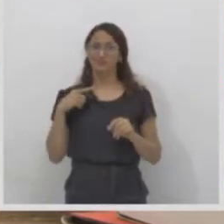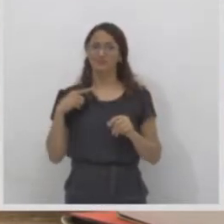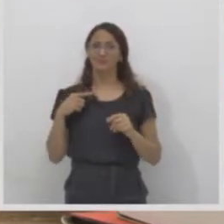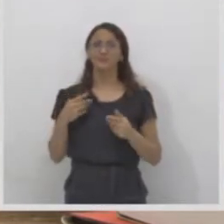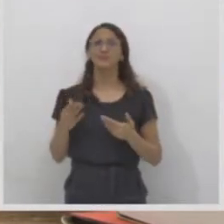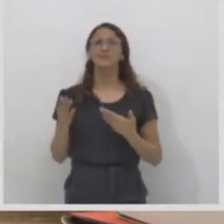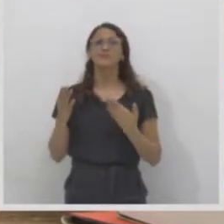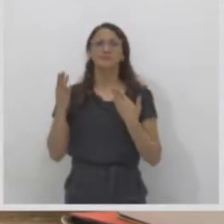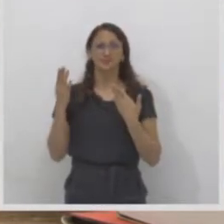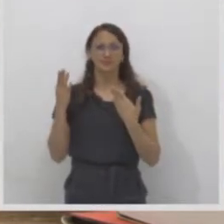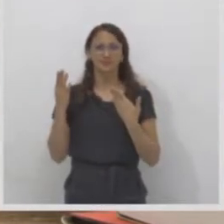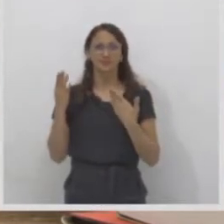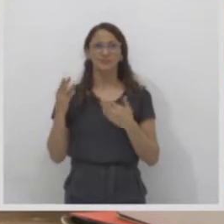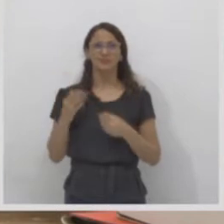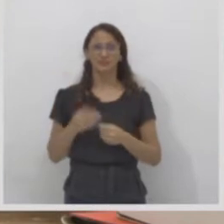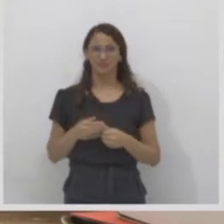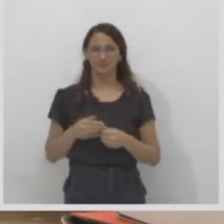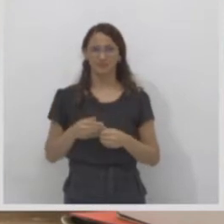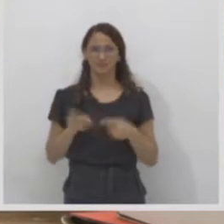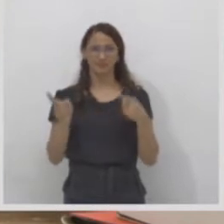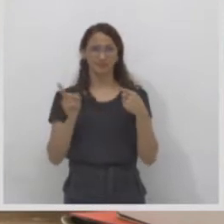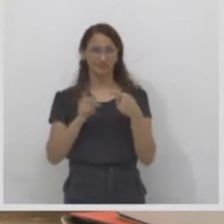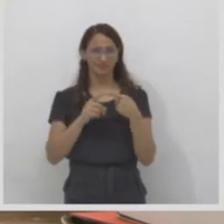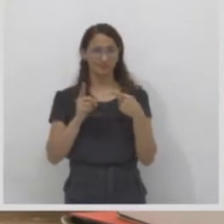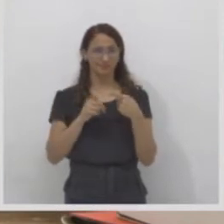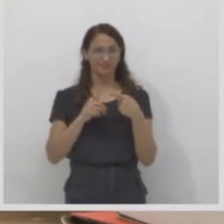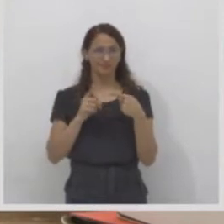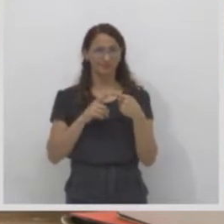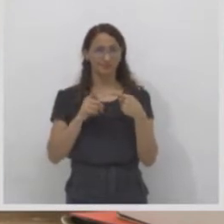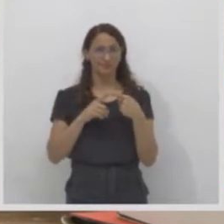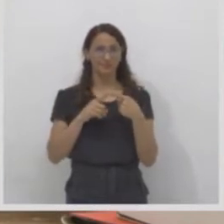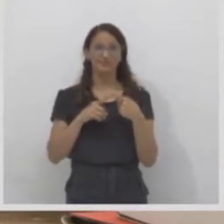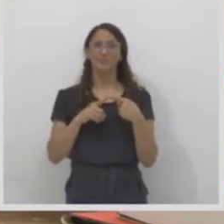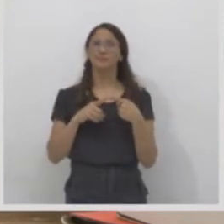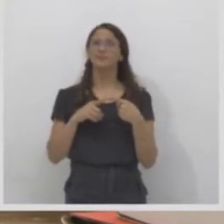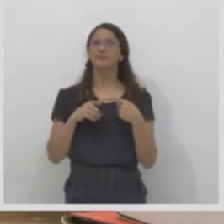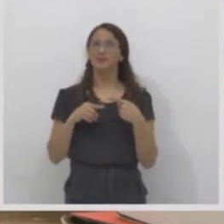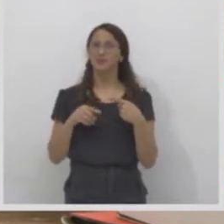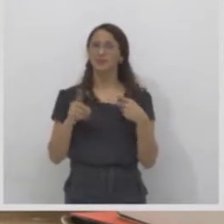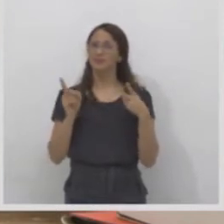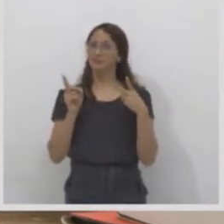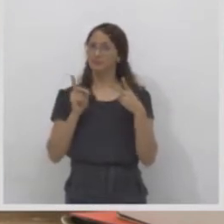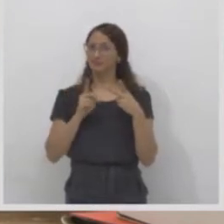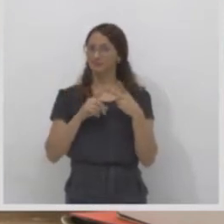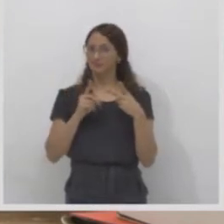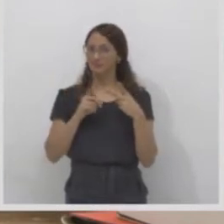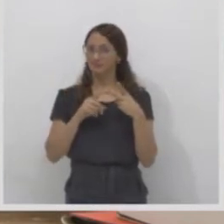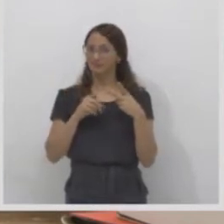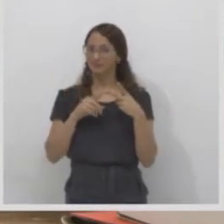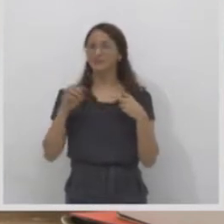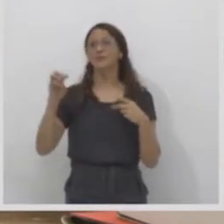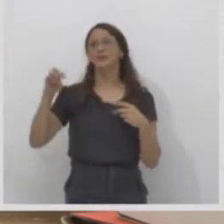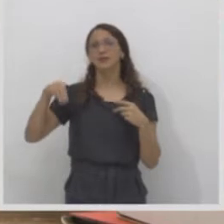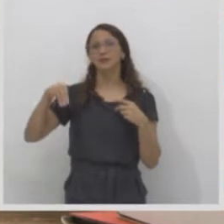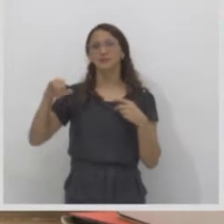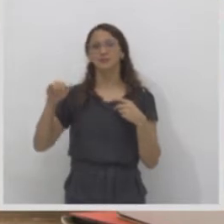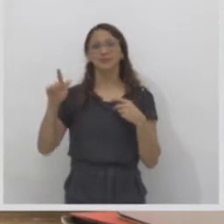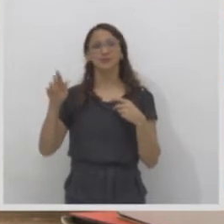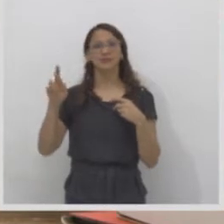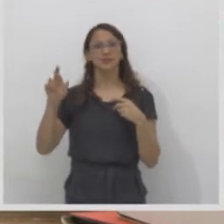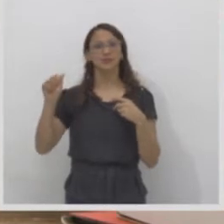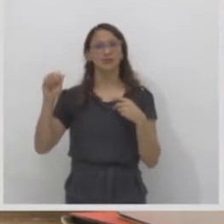posso chamar de fluxos populacionais, eu posso chamar de migrações, eu posso chamar de